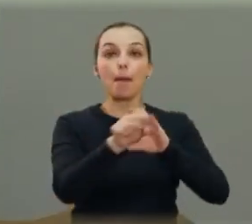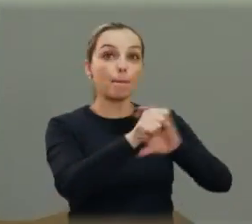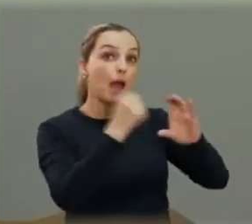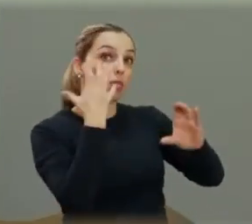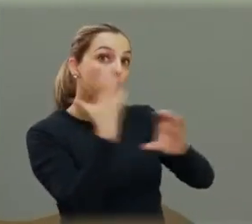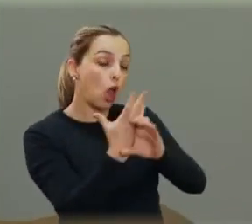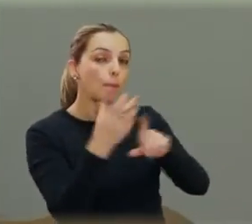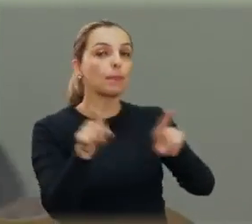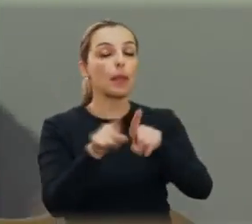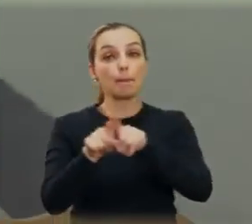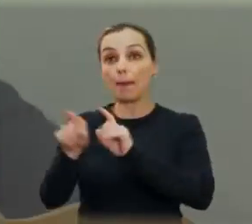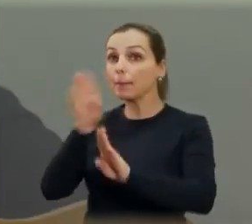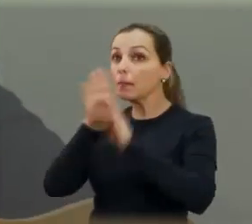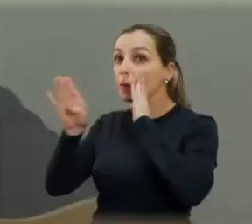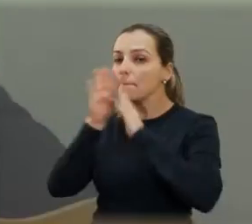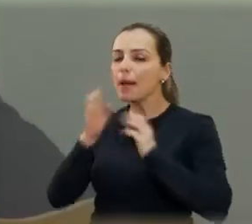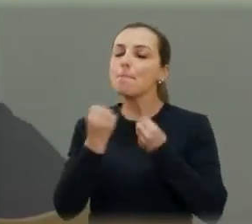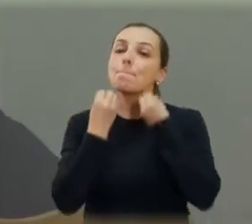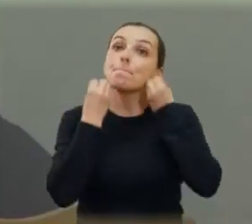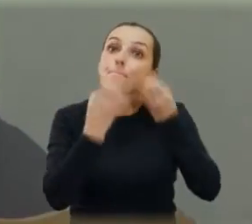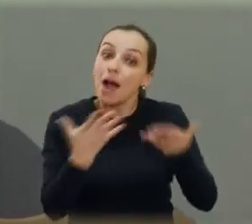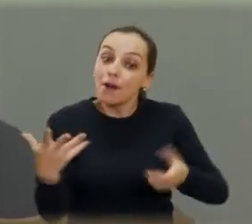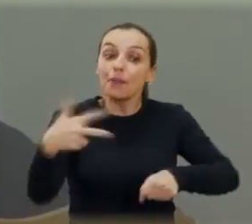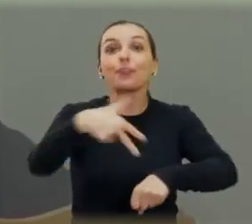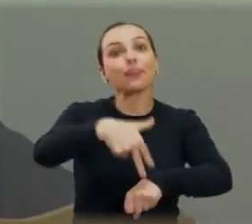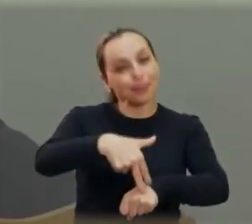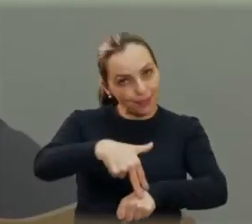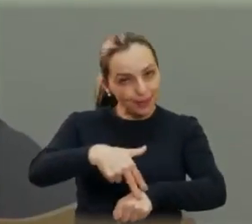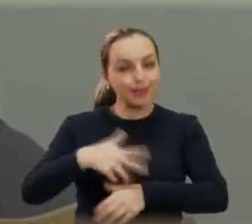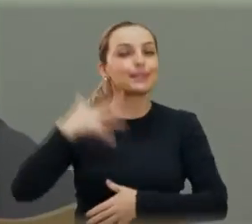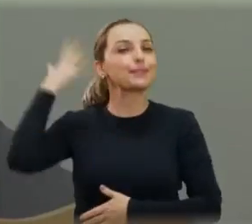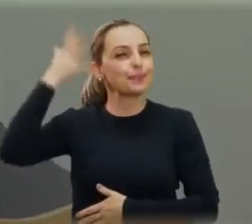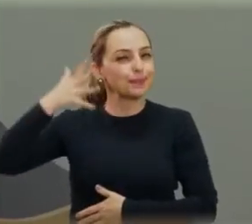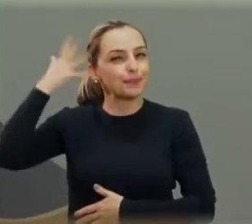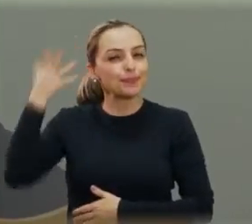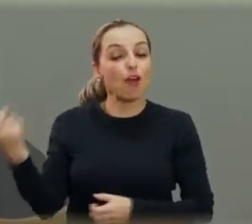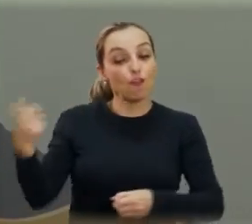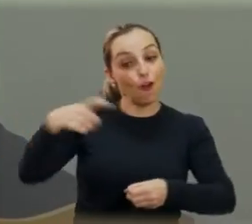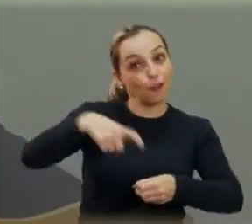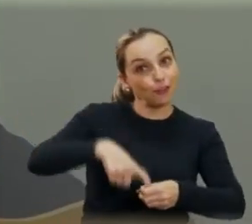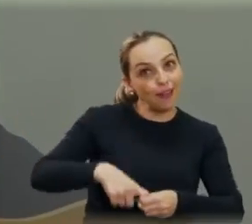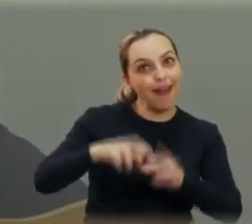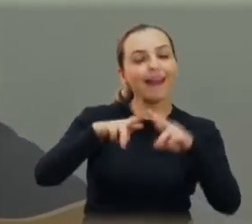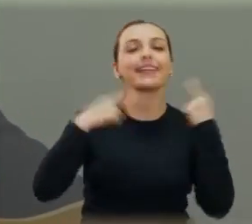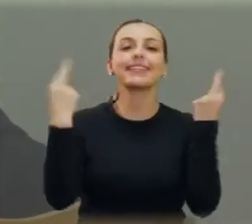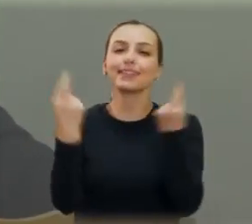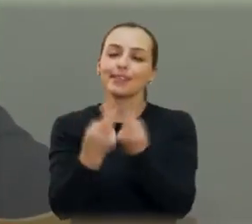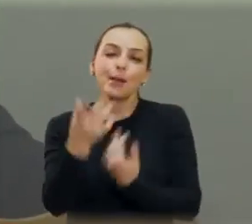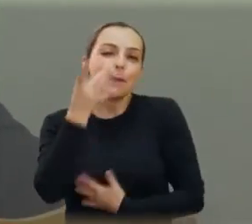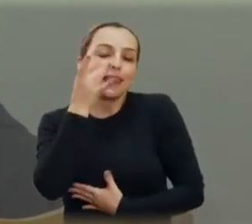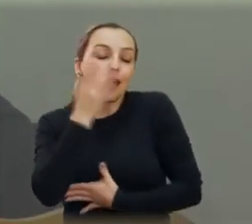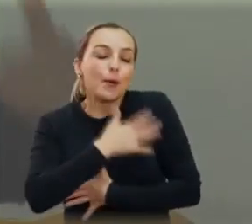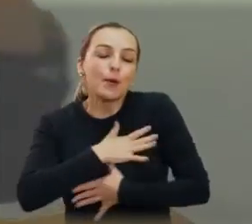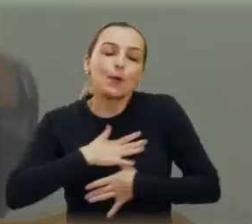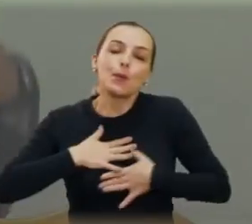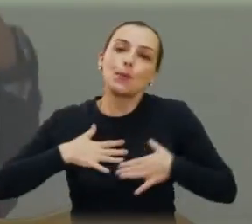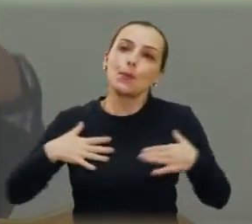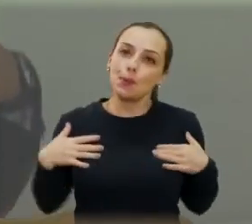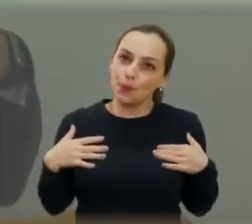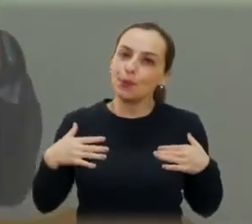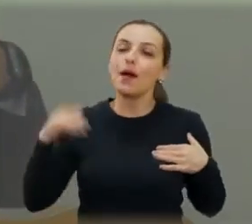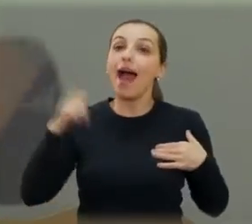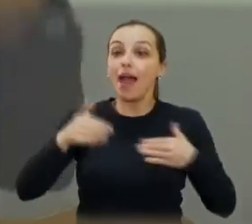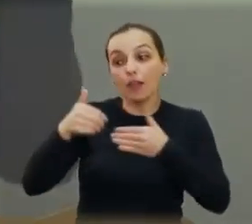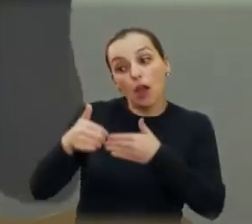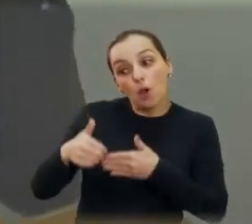como também pelo YouTube. É muito bom estar aqui, muito bom estar de volta, é muito bom fazer essa sessão presencial e que seja de